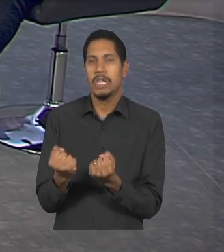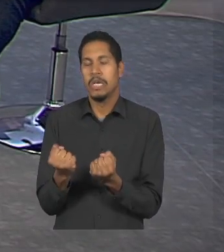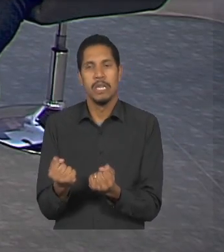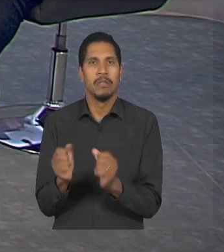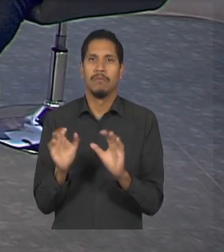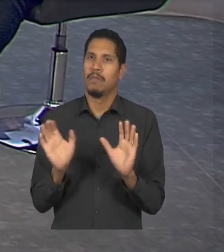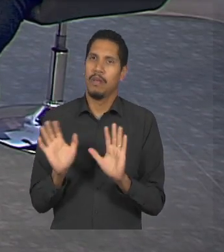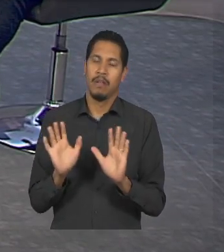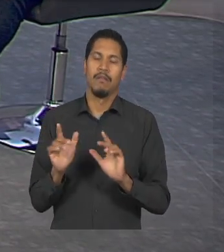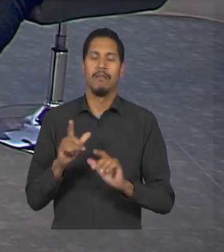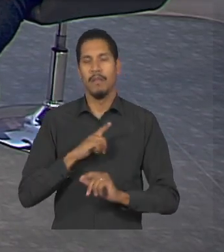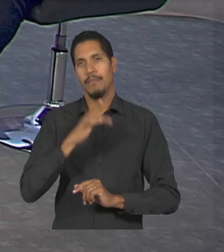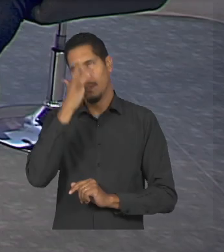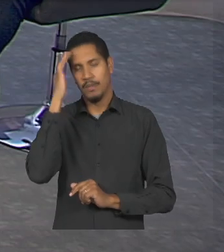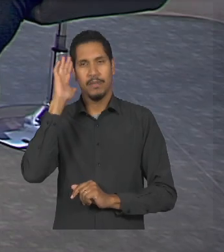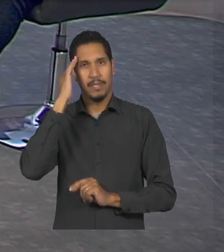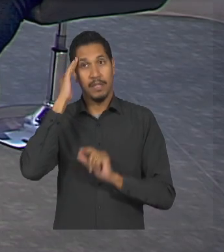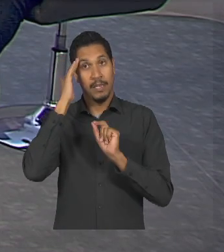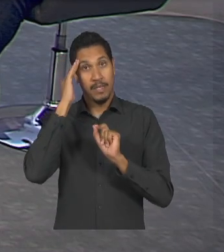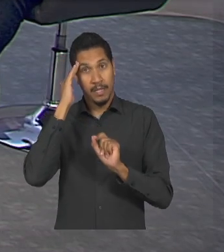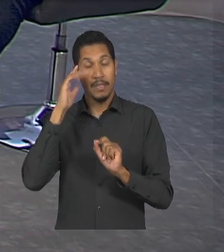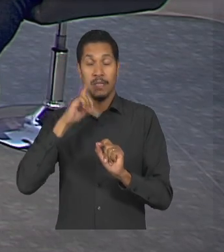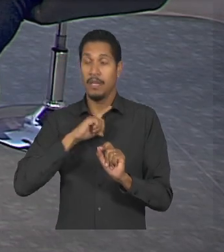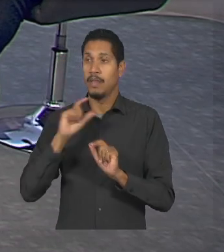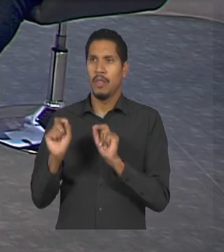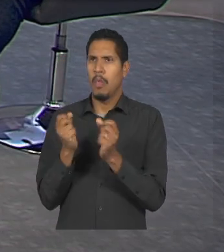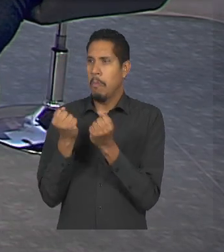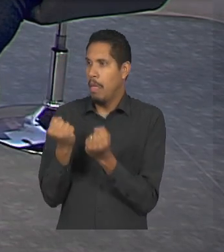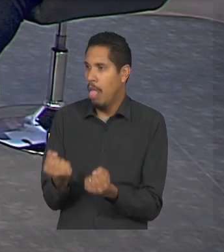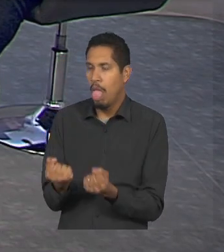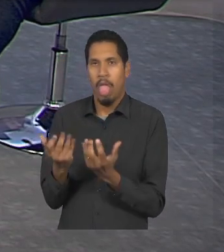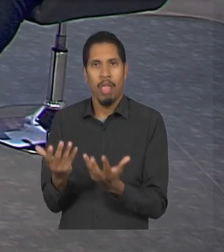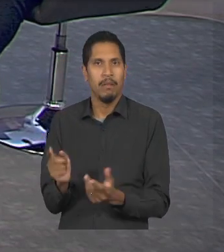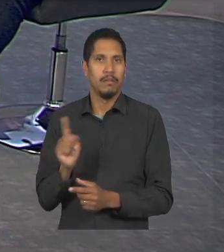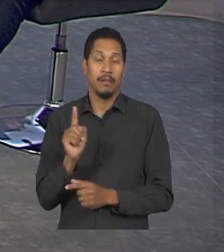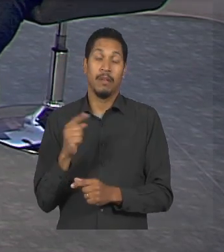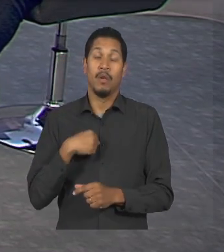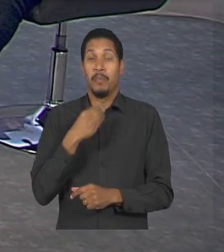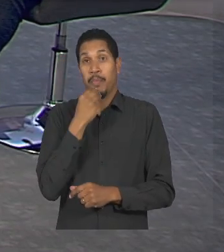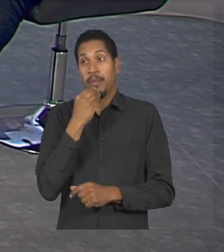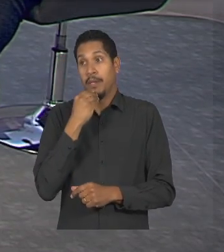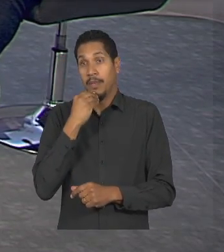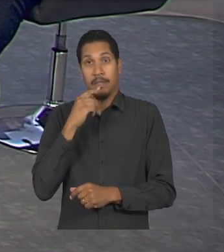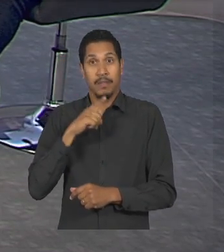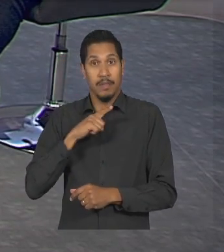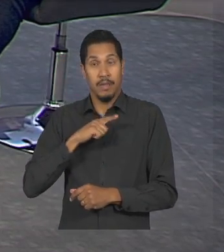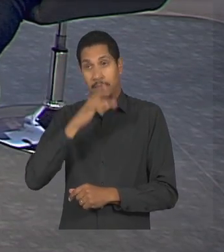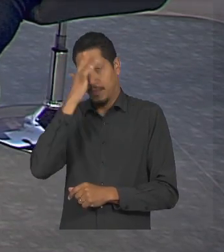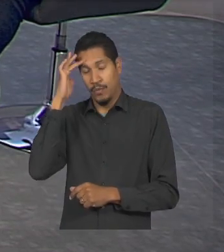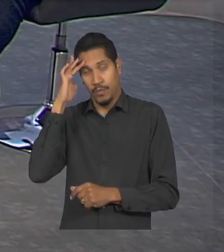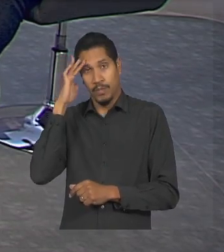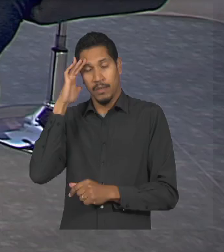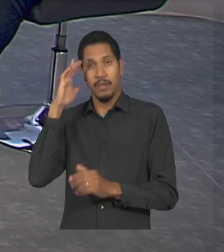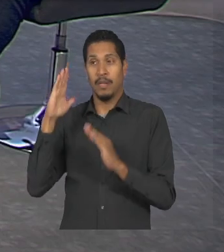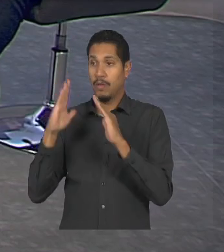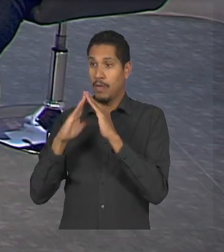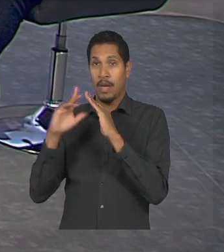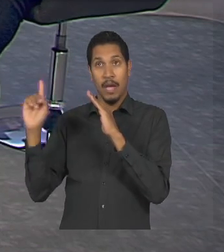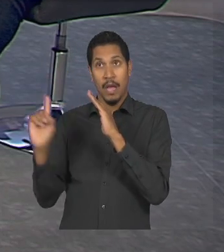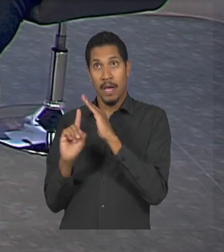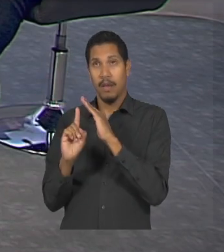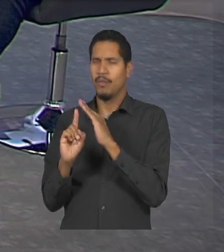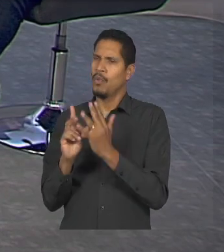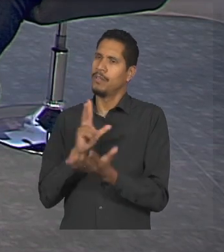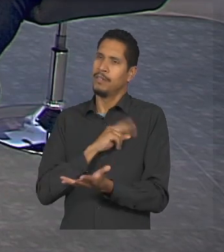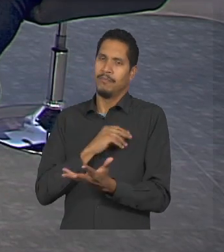é isso que as pessoas precisam entender que o autismo não é um fardo é um privilégio você ter alguém autista dentro da sua casa